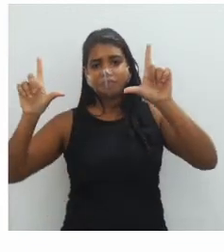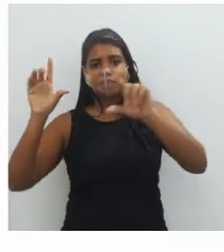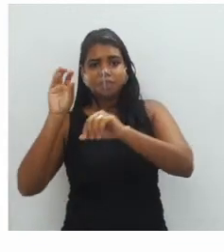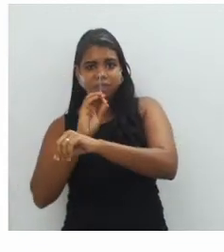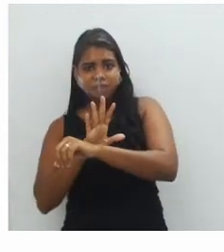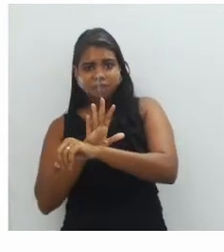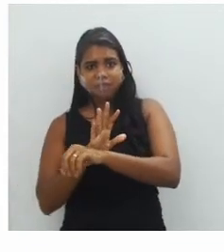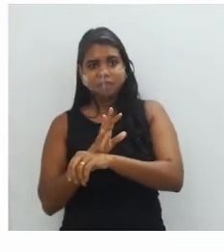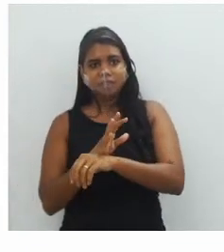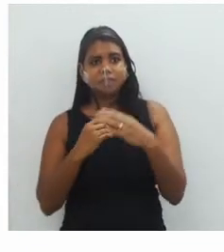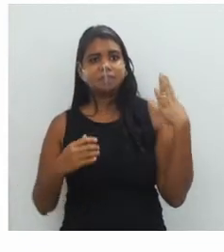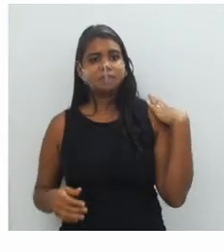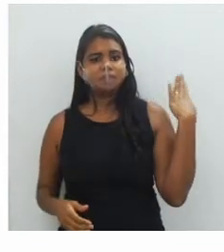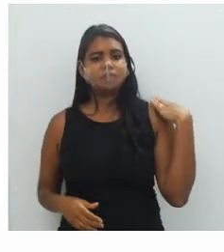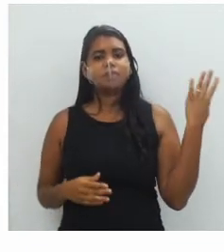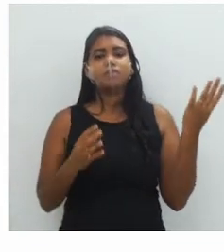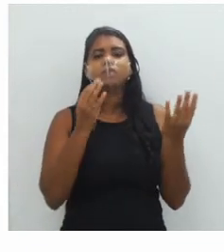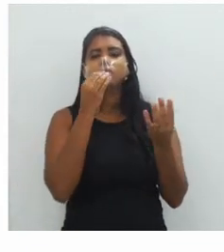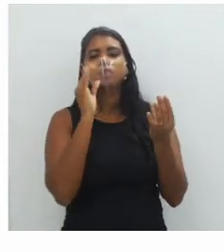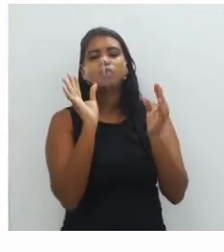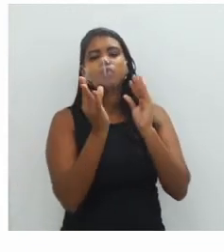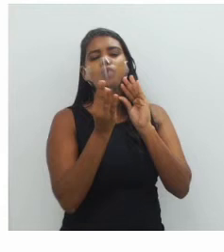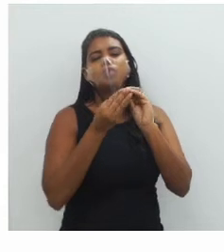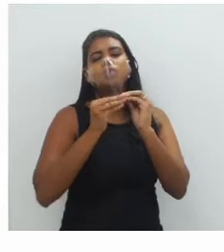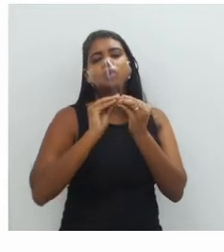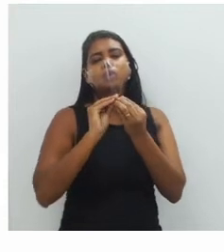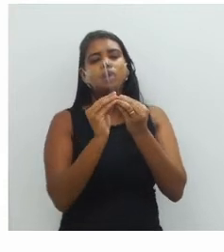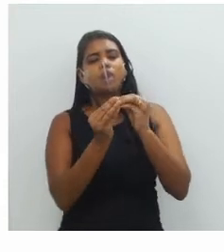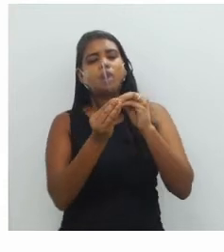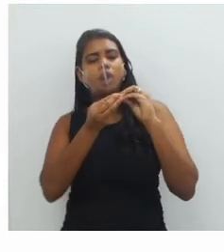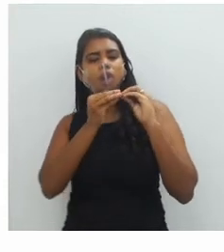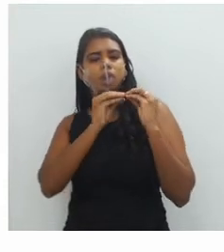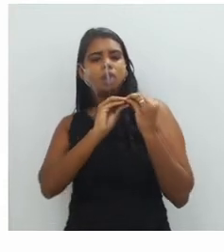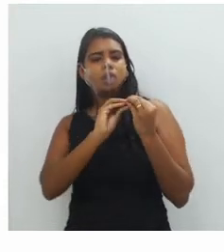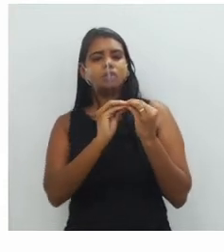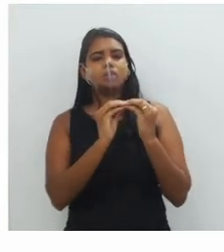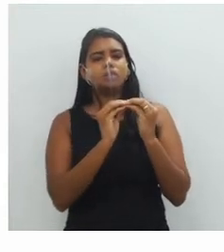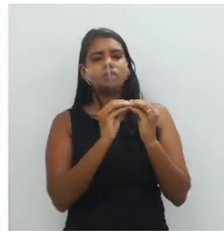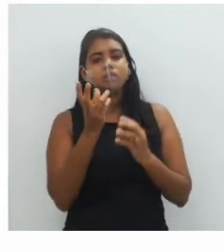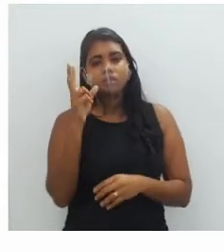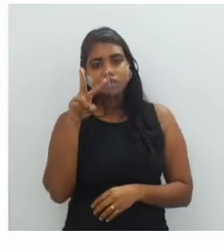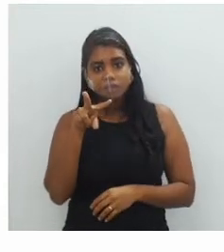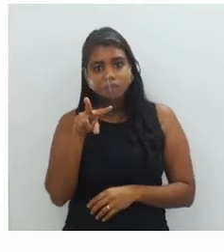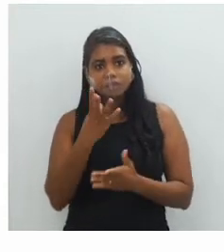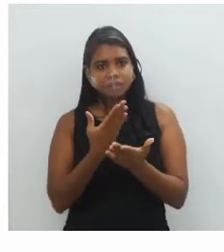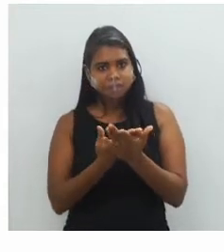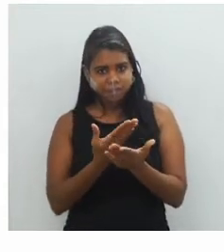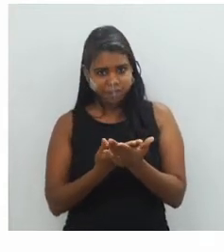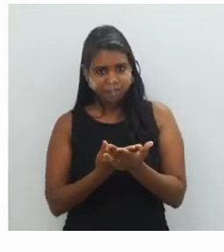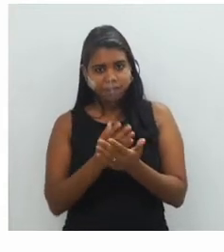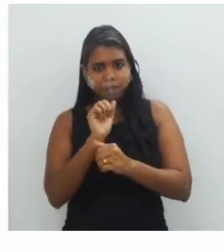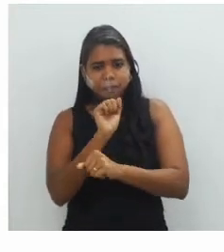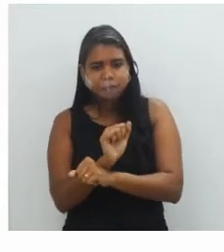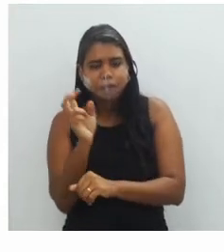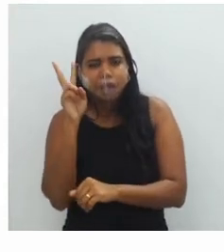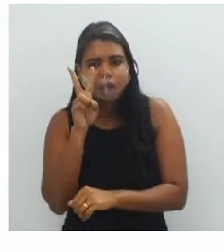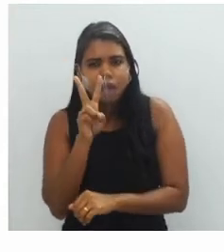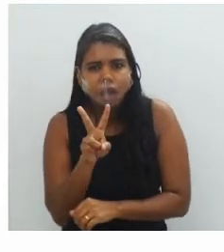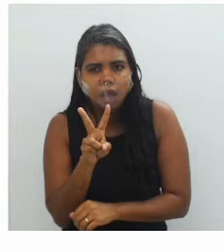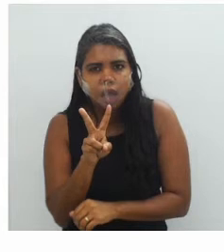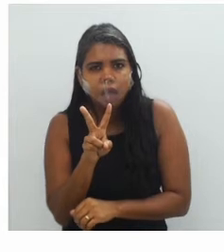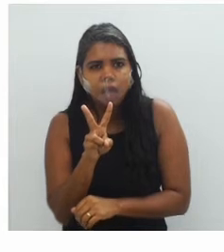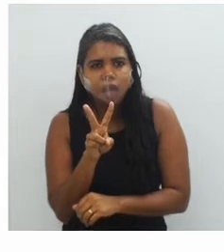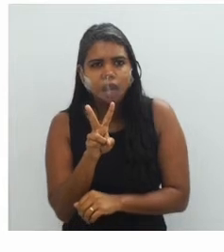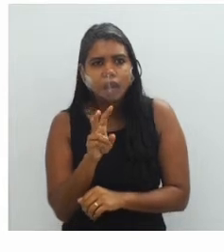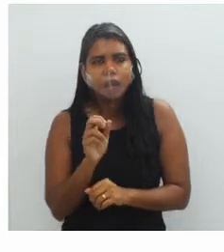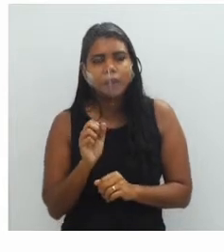tem essa imagem desse casal se beijando. E, quando vocês quiserem rever essa aula, vocês quiserem parar e dar uma olhada com